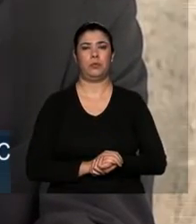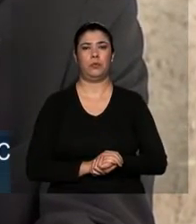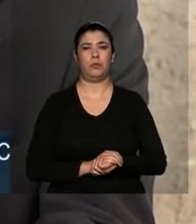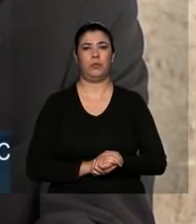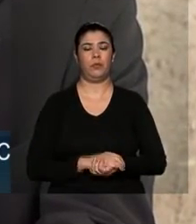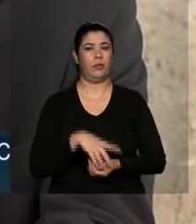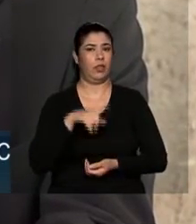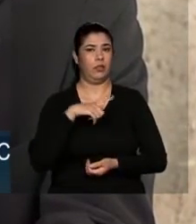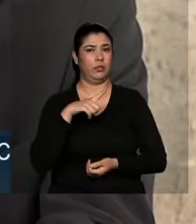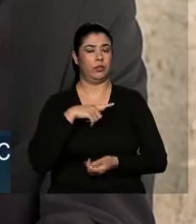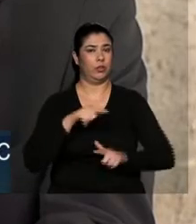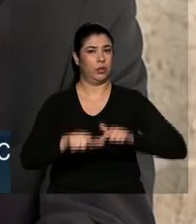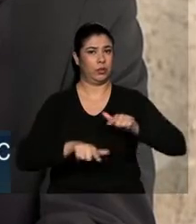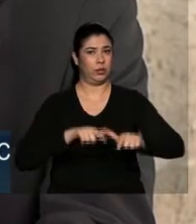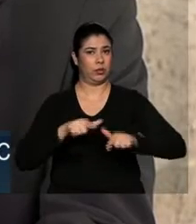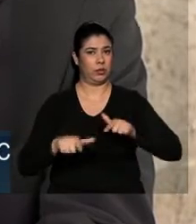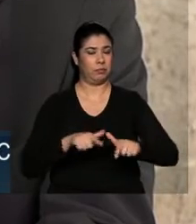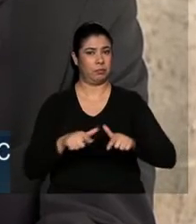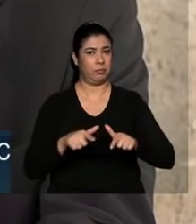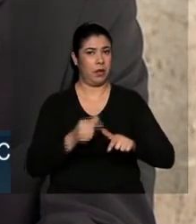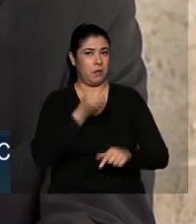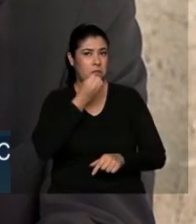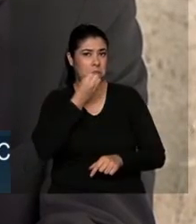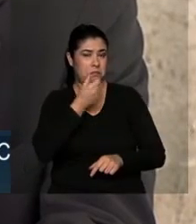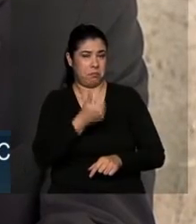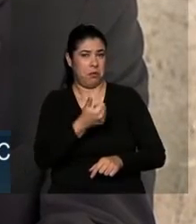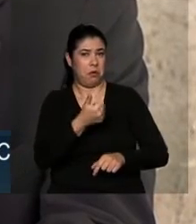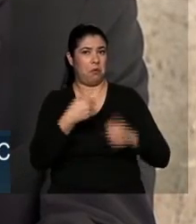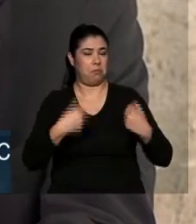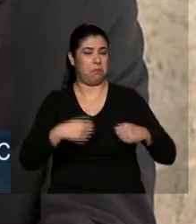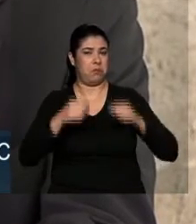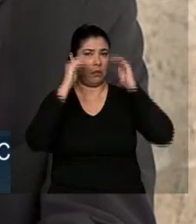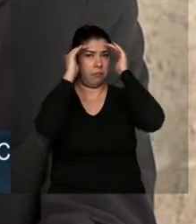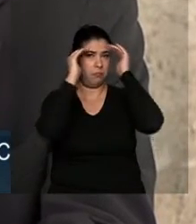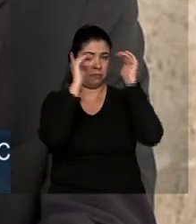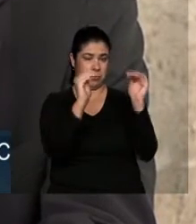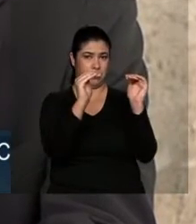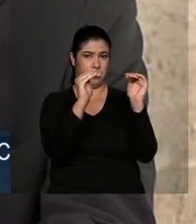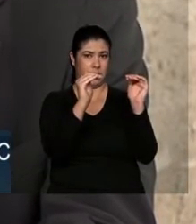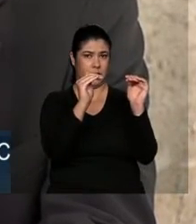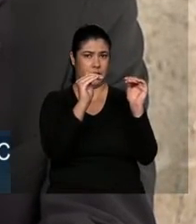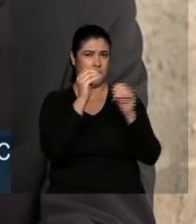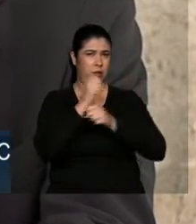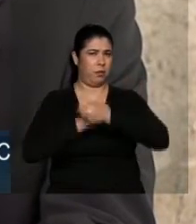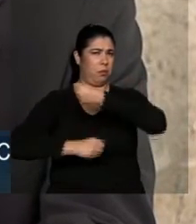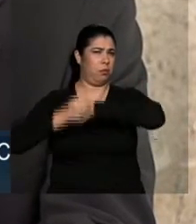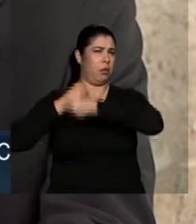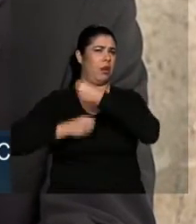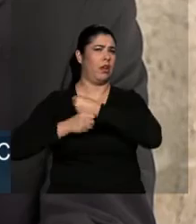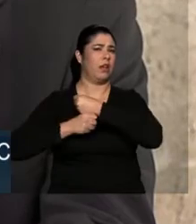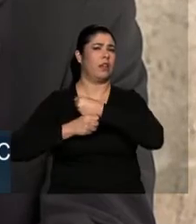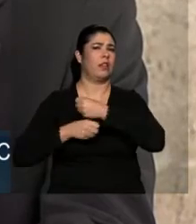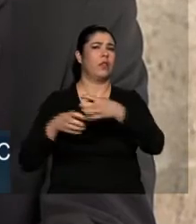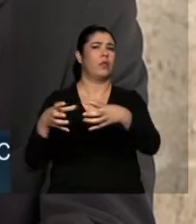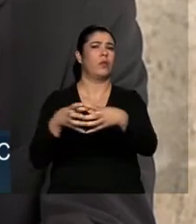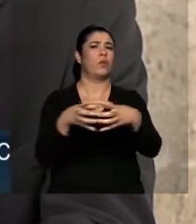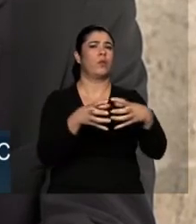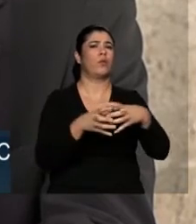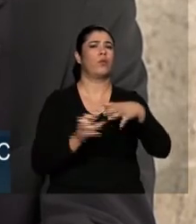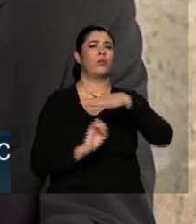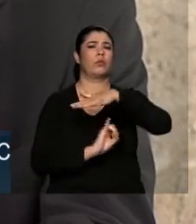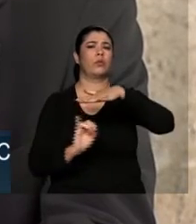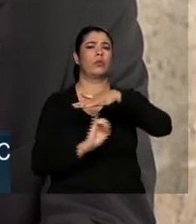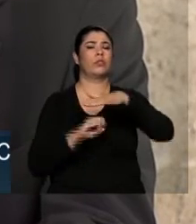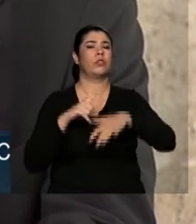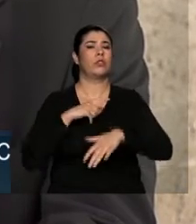Havia um trabalho benemérito que deveria ser respeitado. Naquela altura, essas entidades já tinham cerca de 40 anos de